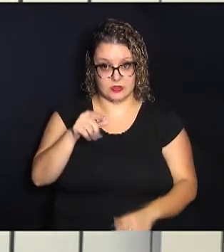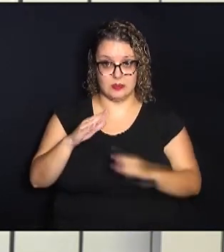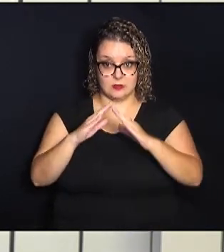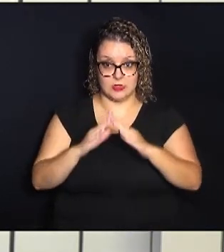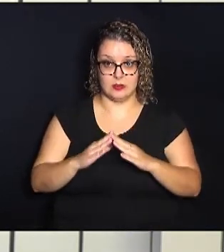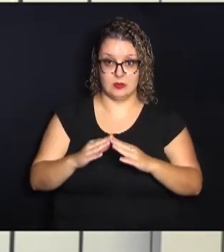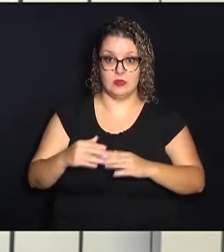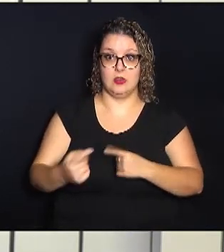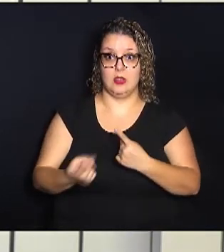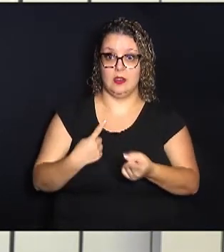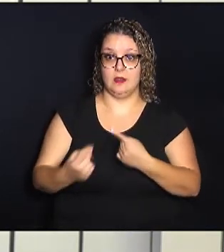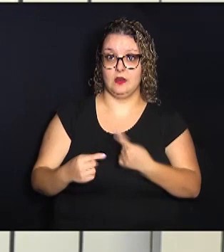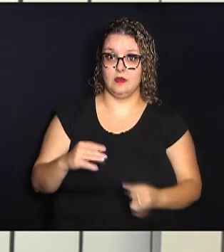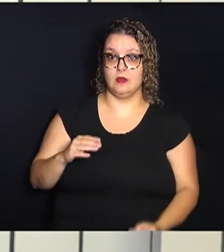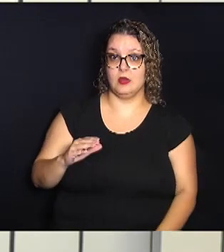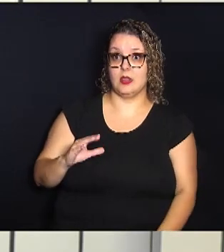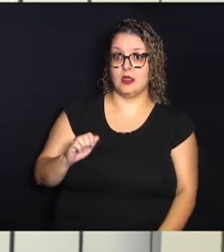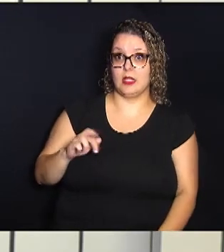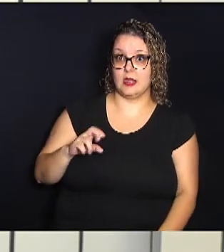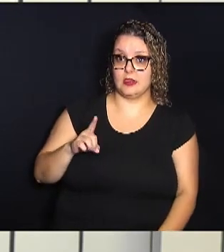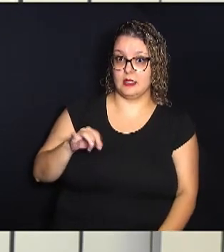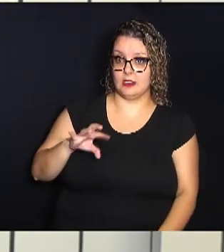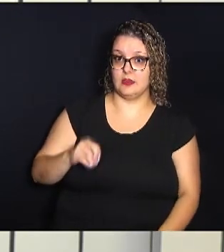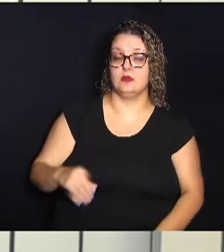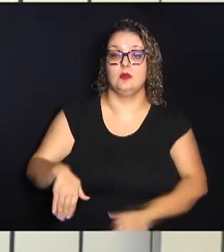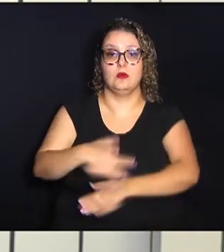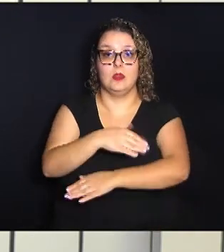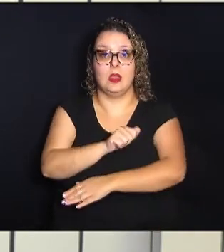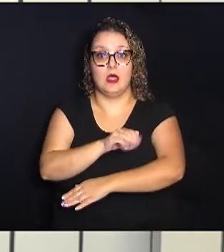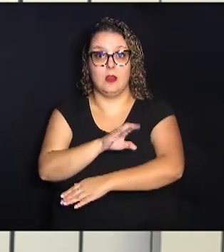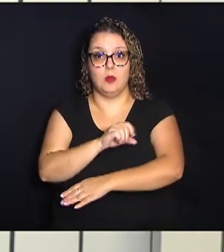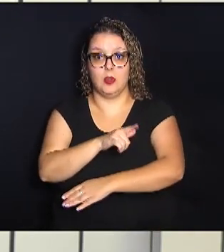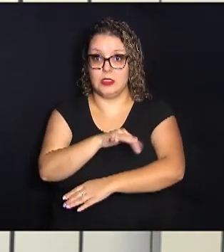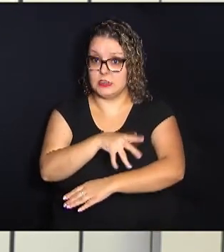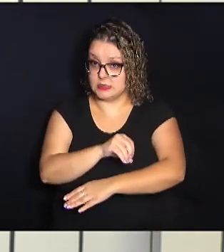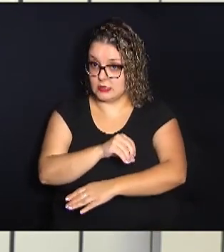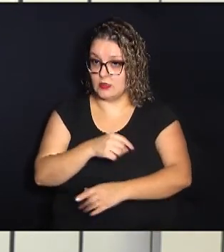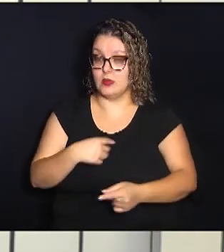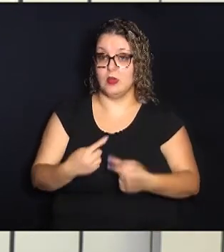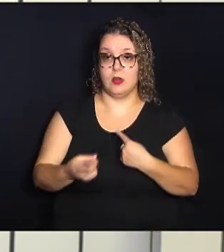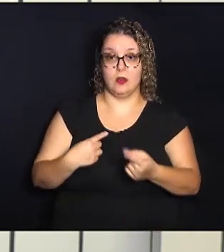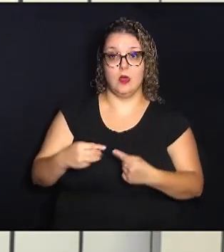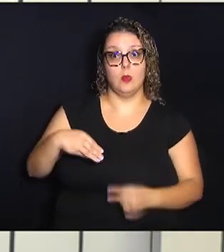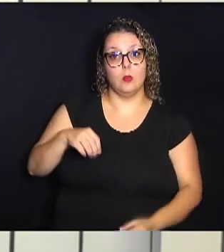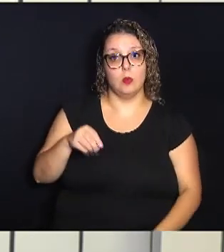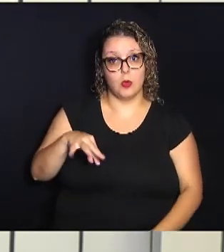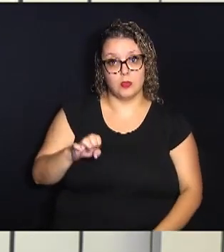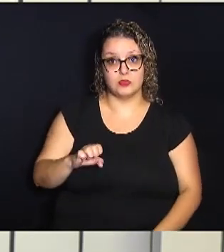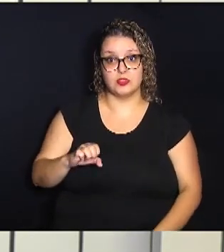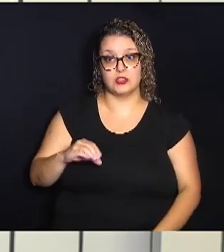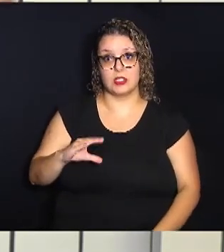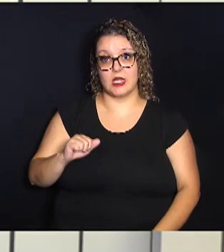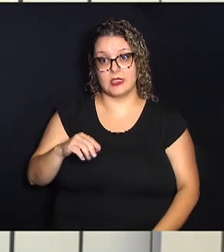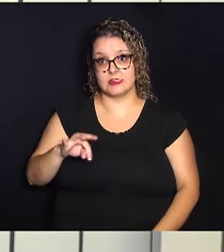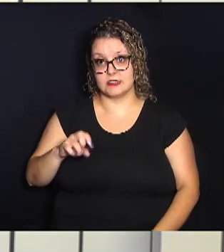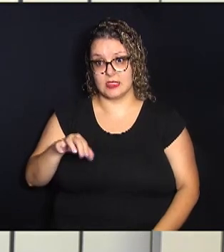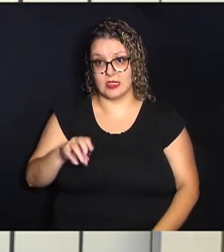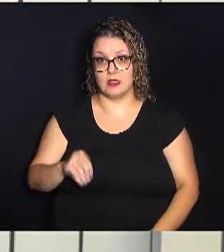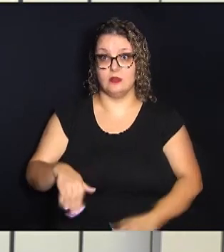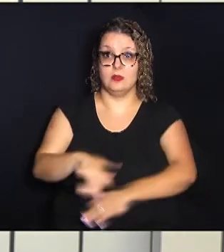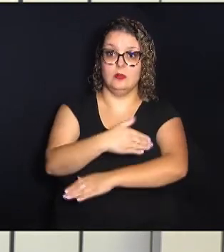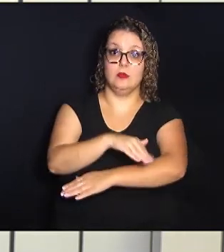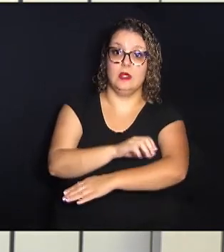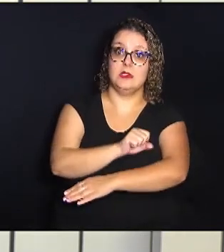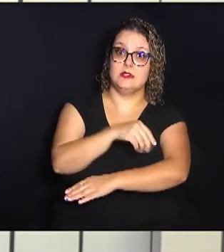Avenida General Carneiro, Rua da Abolição, Avenida Monte Castelo e Rua Ascônigo Oscar